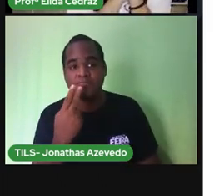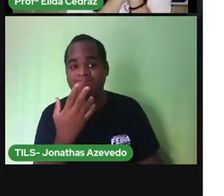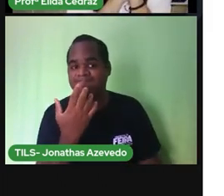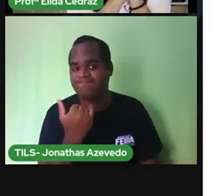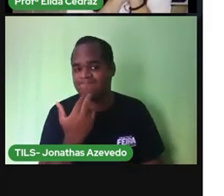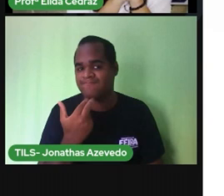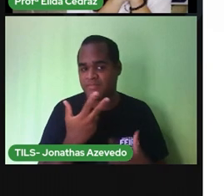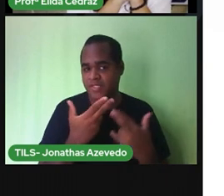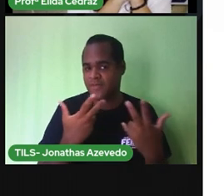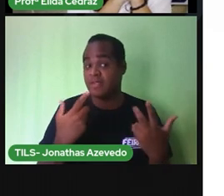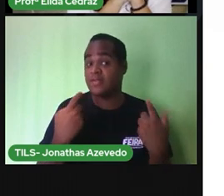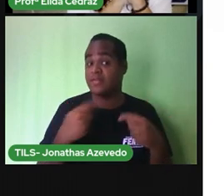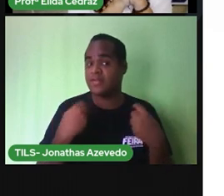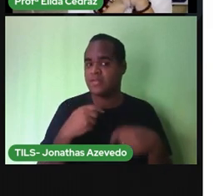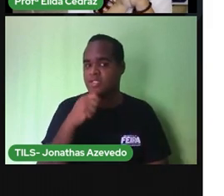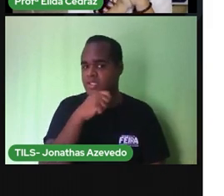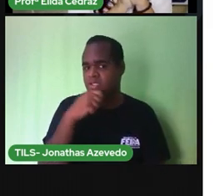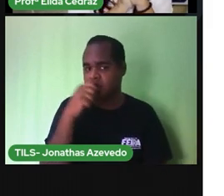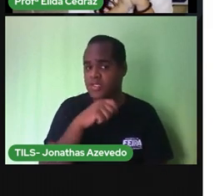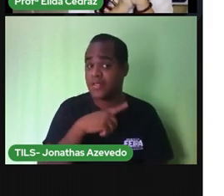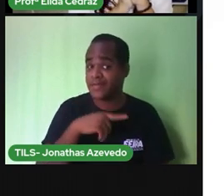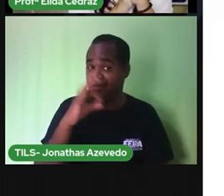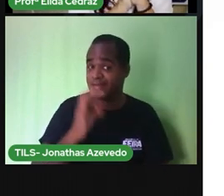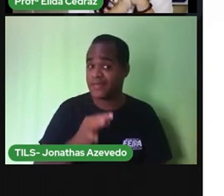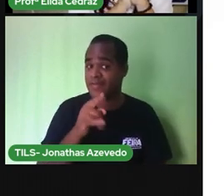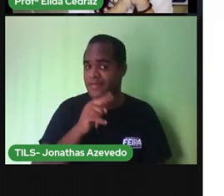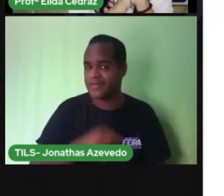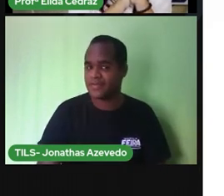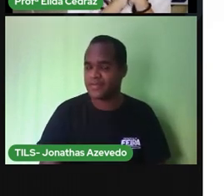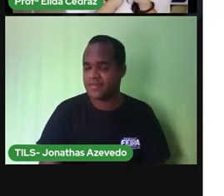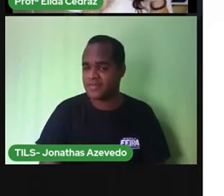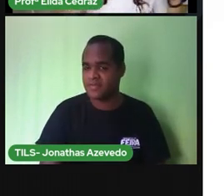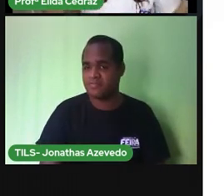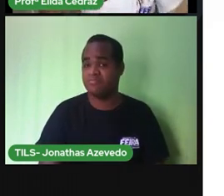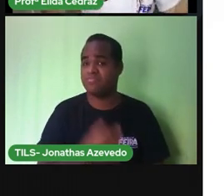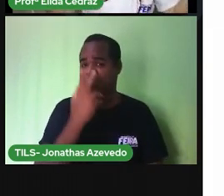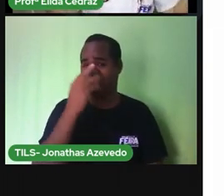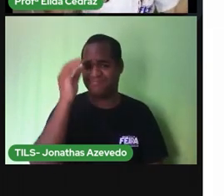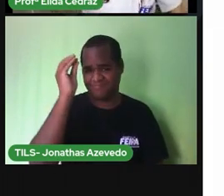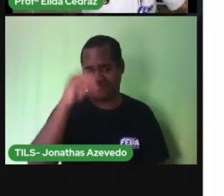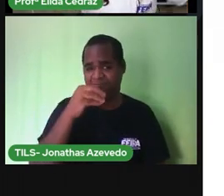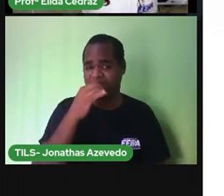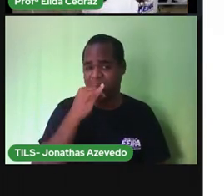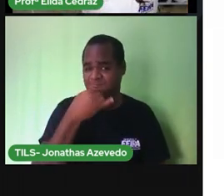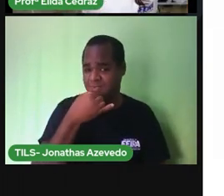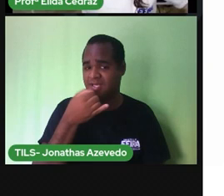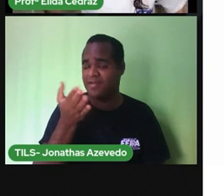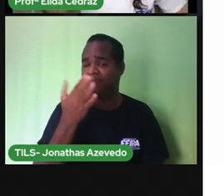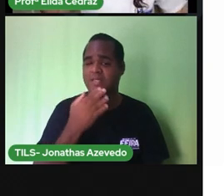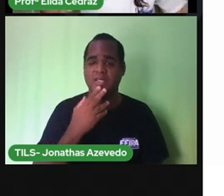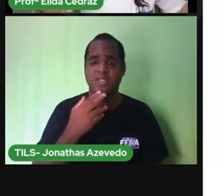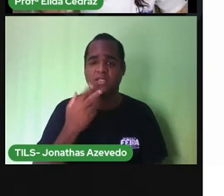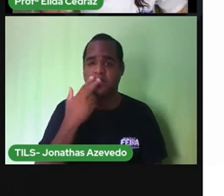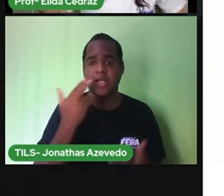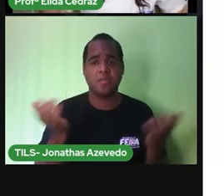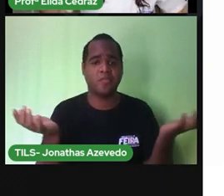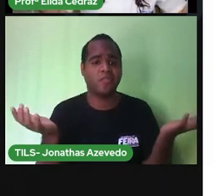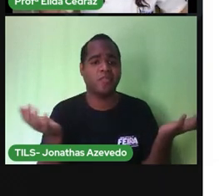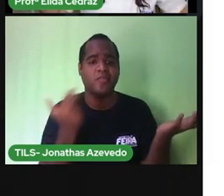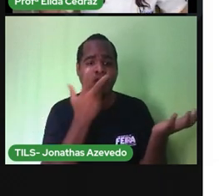tem escovado os dentes direitinho? Olha pra esse dentinho como tá triste. Ele tá ali, ó, segurando suas balinhas.